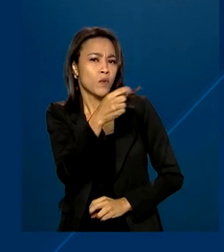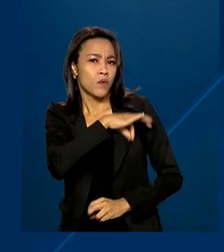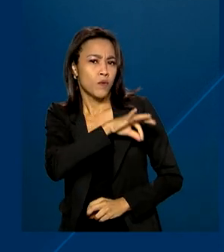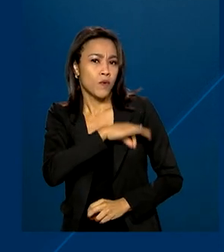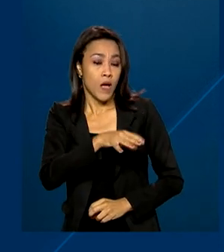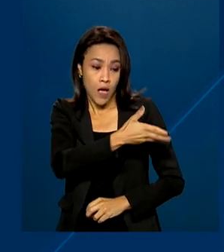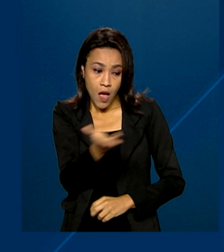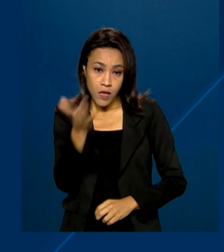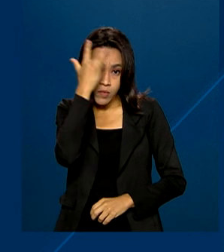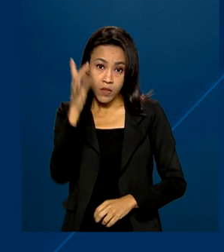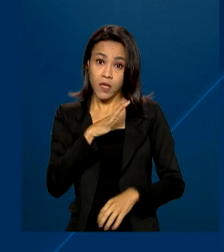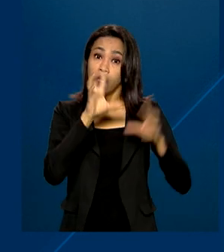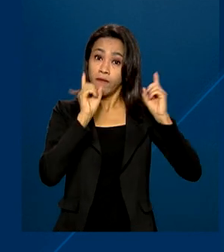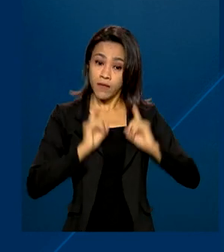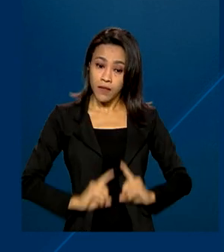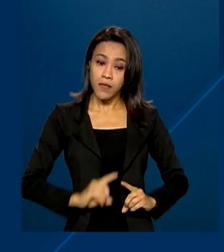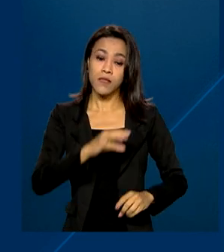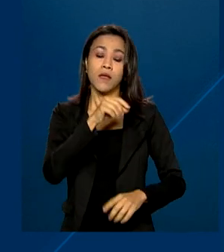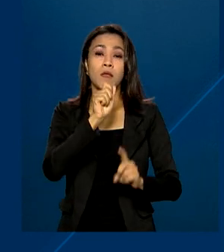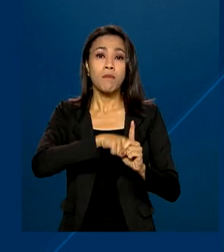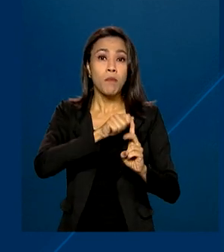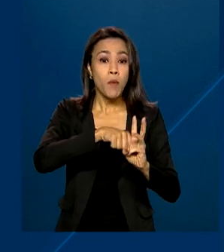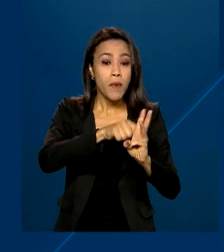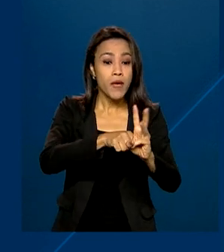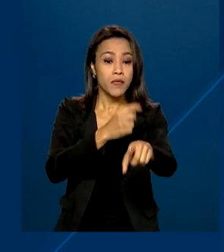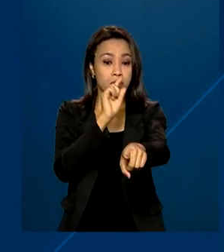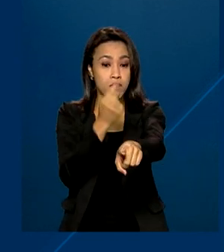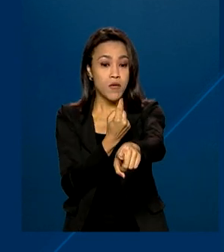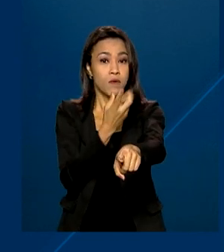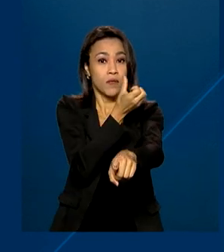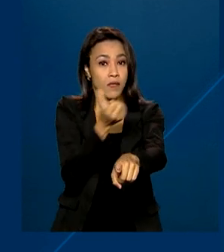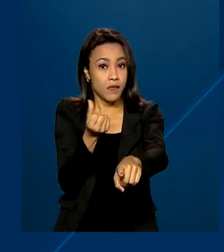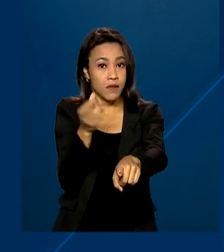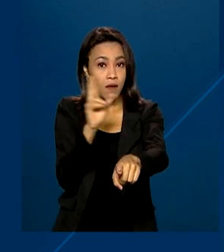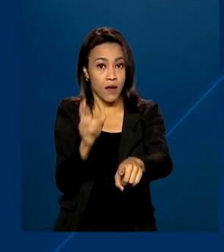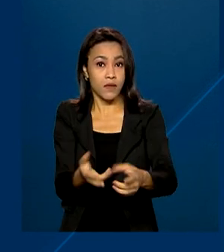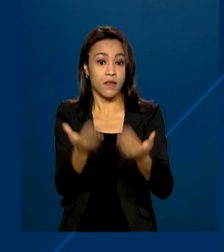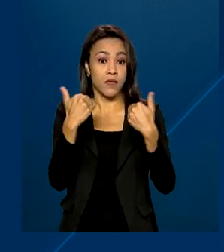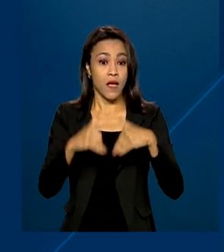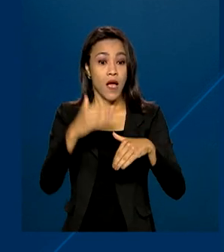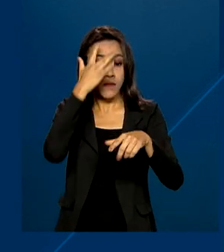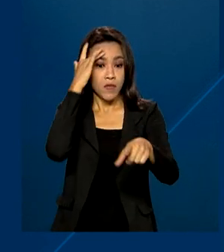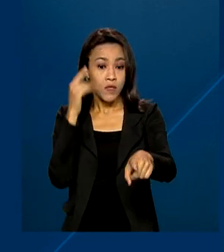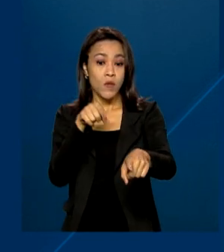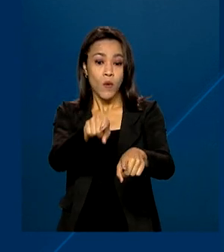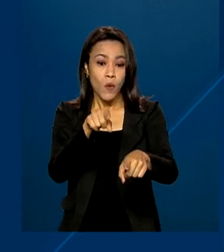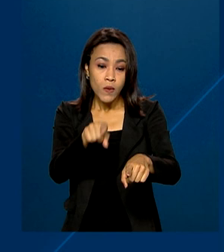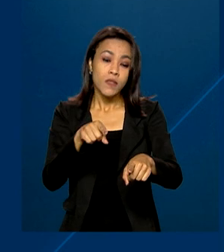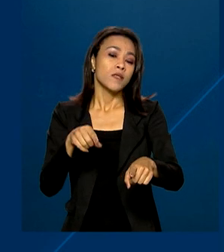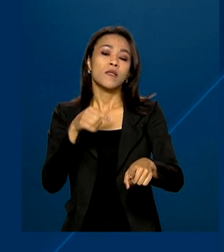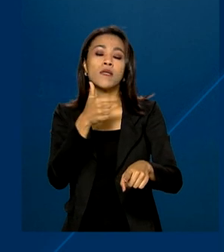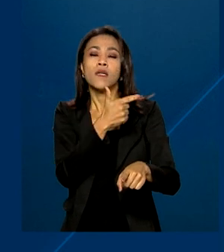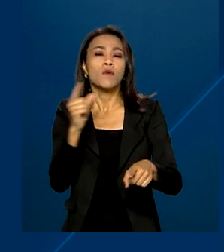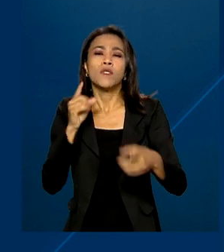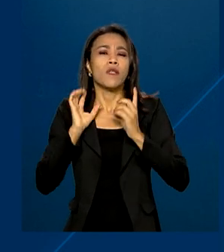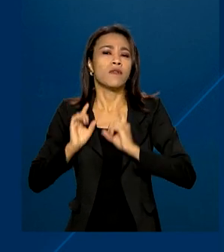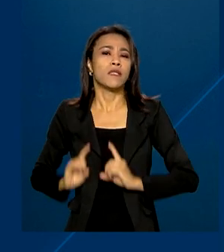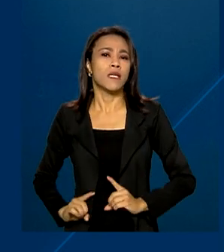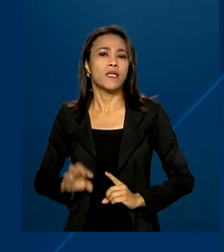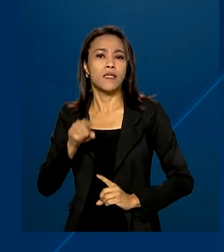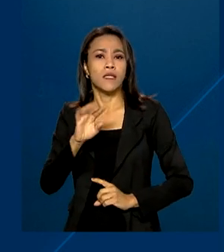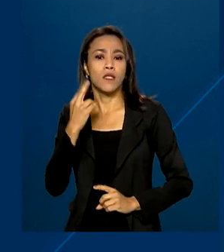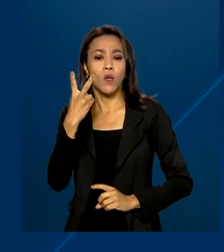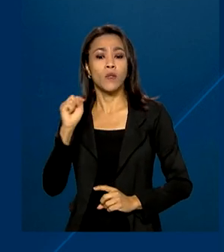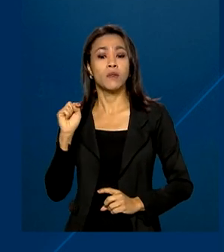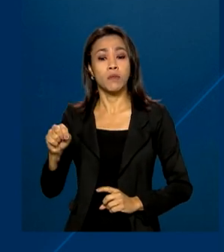tinham um rendimento médio mensal de R$.600, enquanto os ocupados sem deficiência recebiam, em média, R$ 2